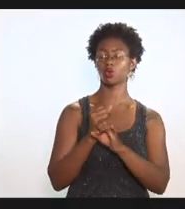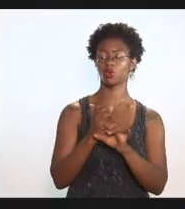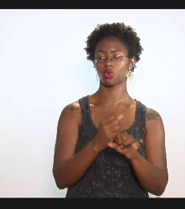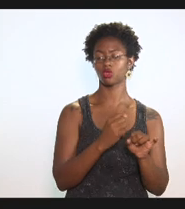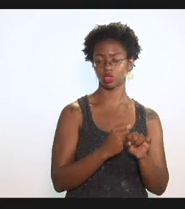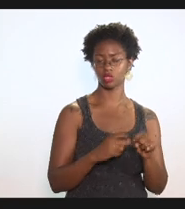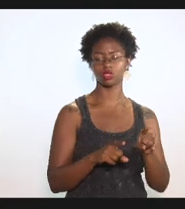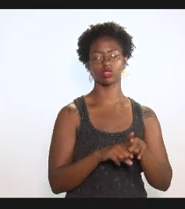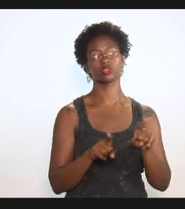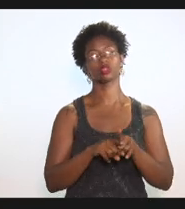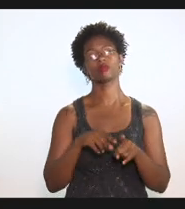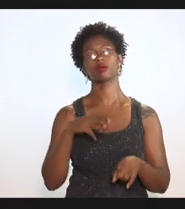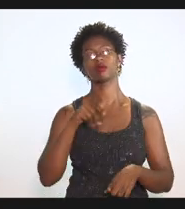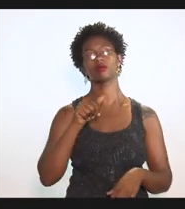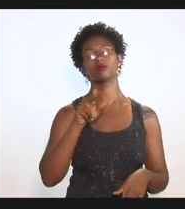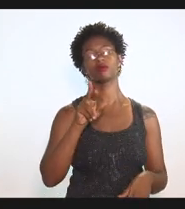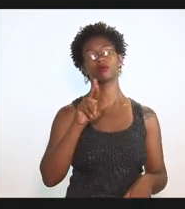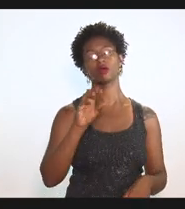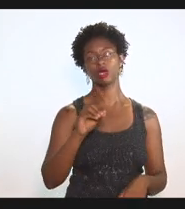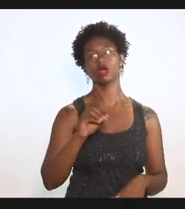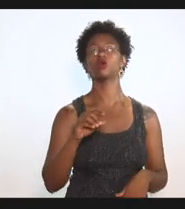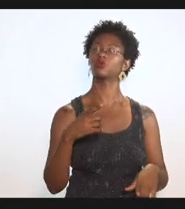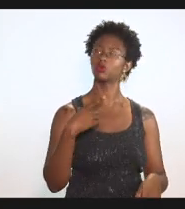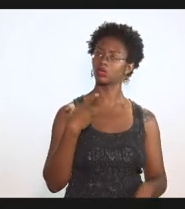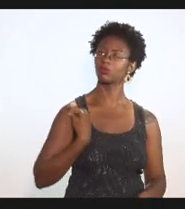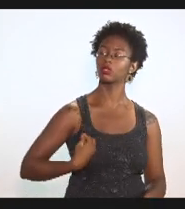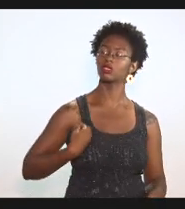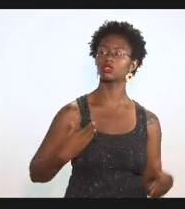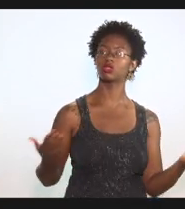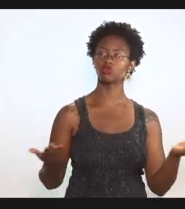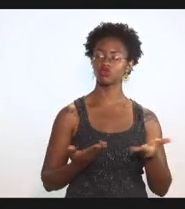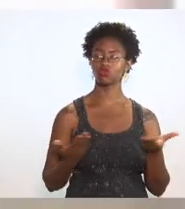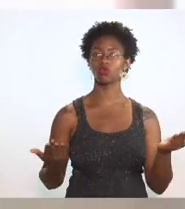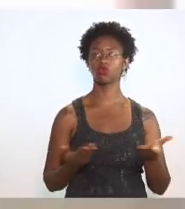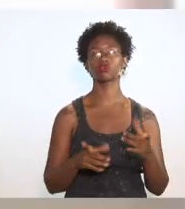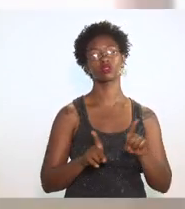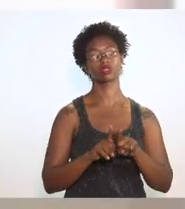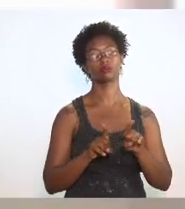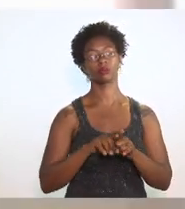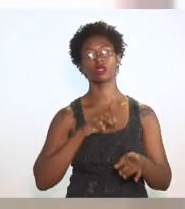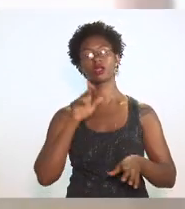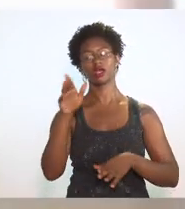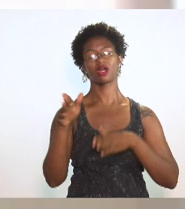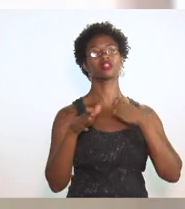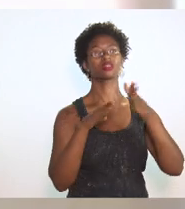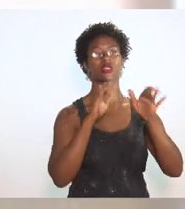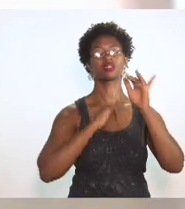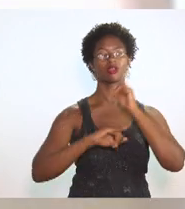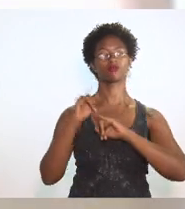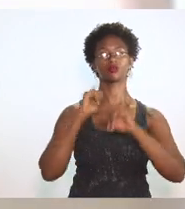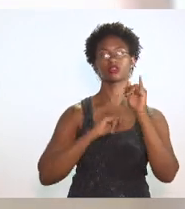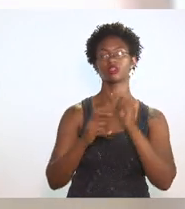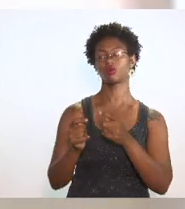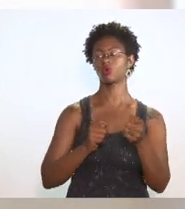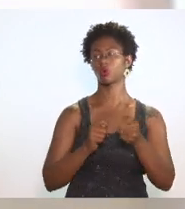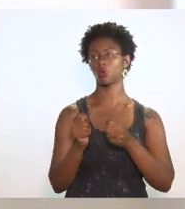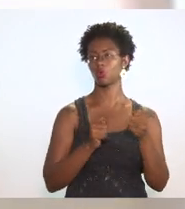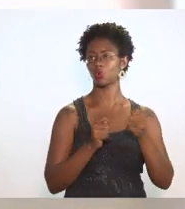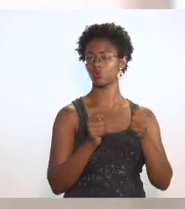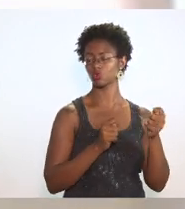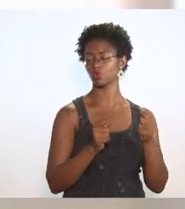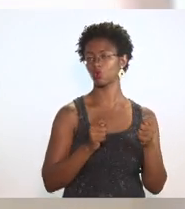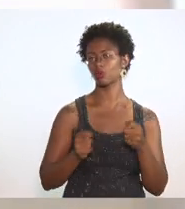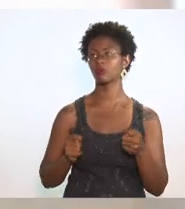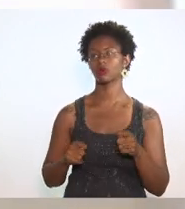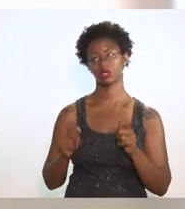Osório, que está presente nessa audiência pública, que também tem acesso aos dados econômicos do Estado e também pode